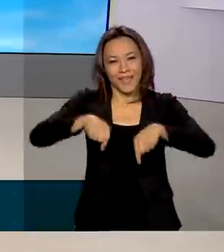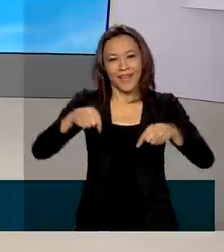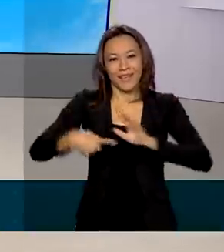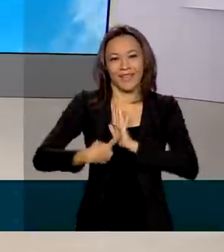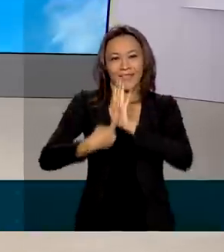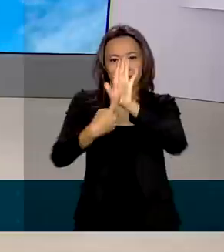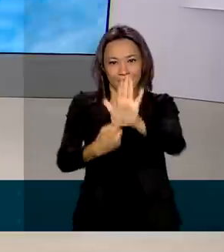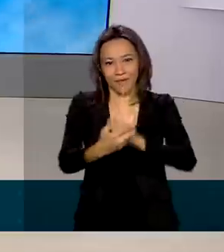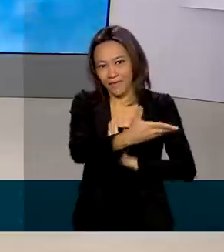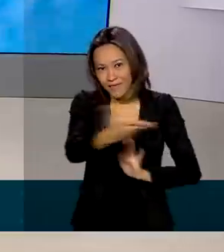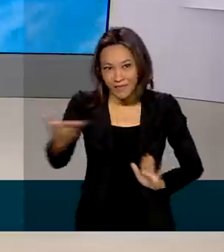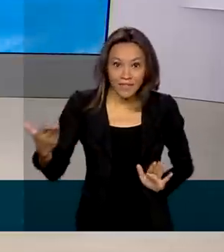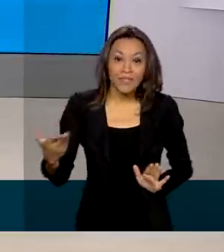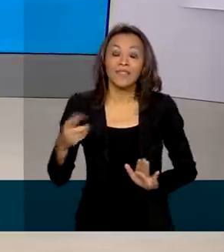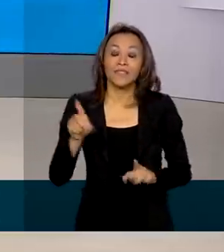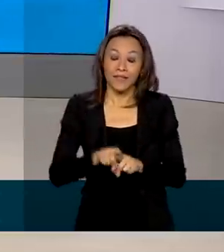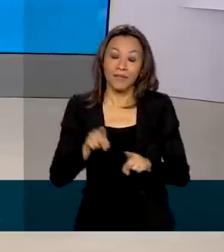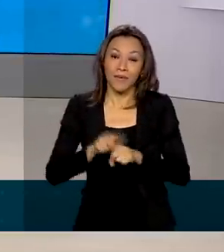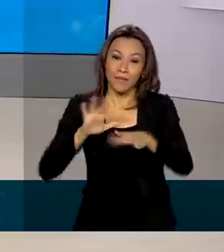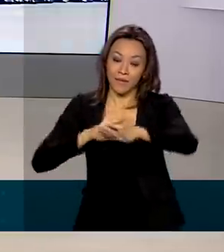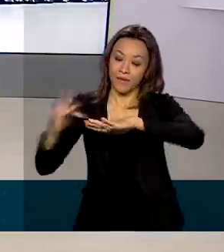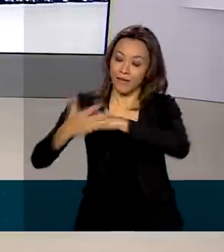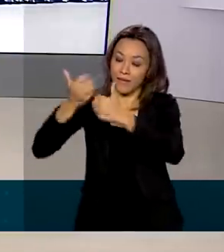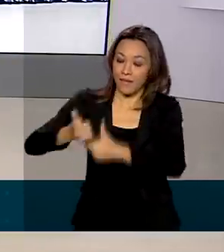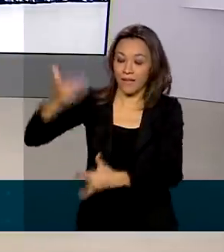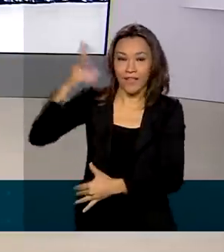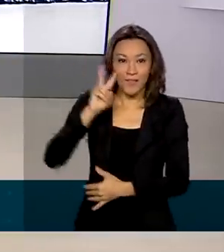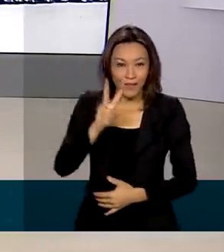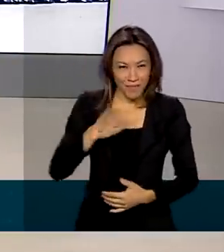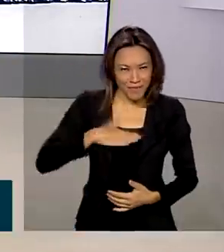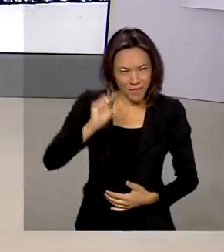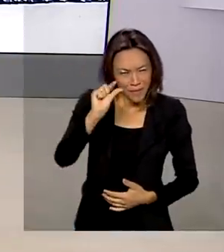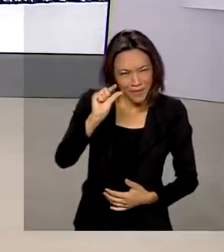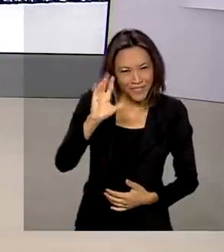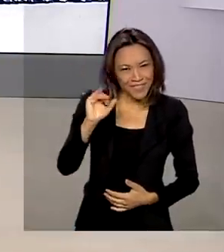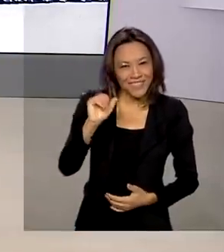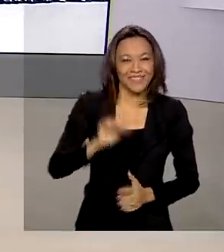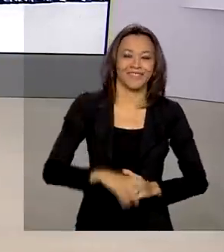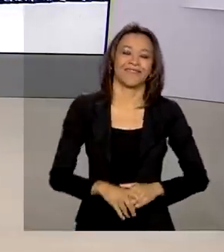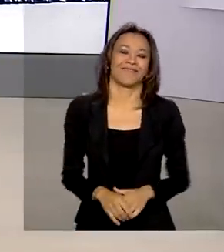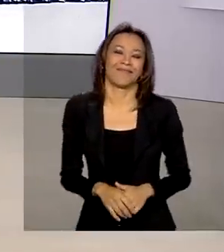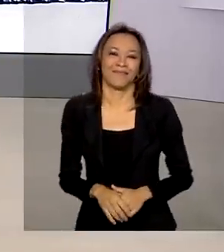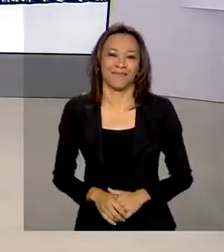pela TV Brasil e também pelas nossas redes sociais. Nos vemos daqui a pouquinho. Até lá. Tchau, tchau.